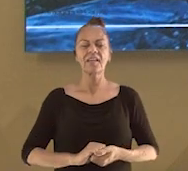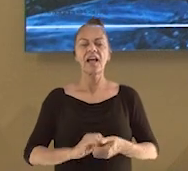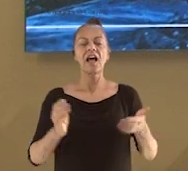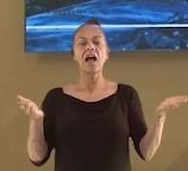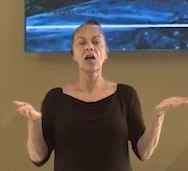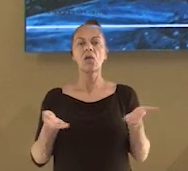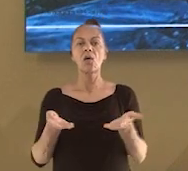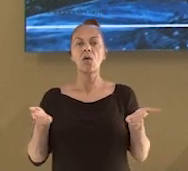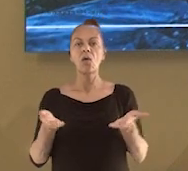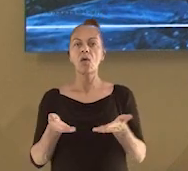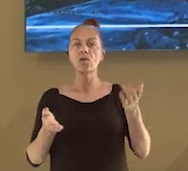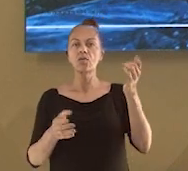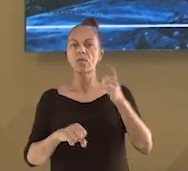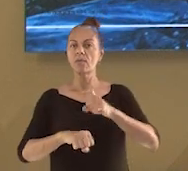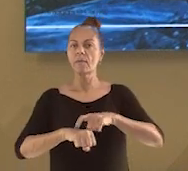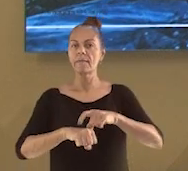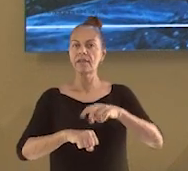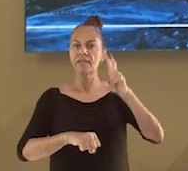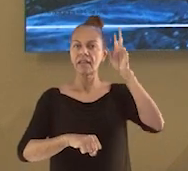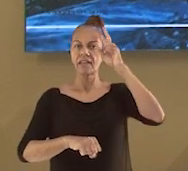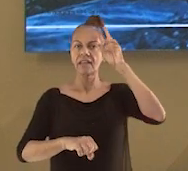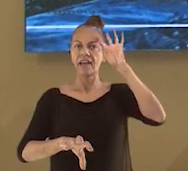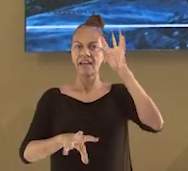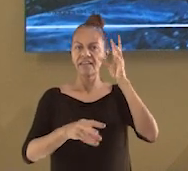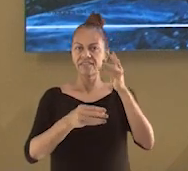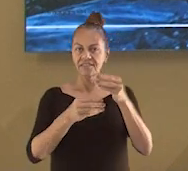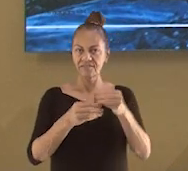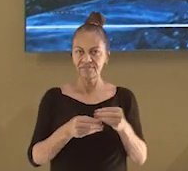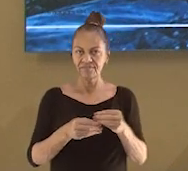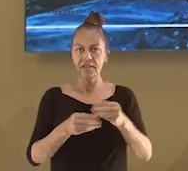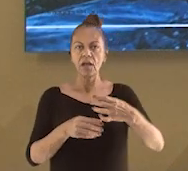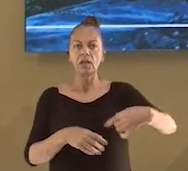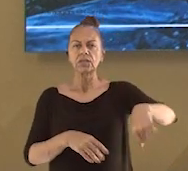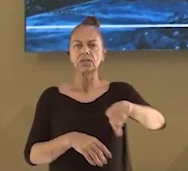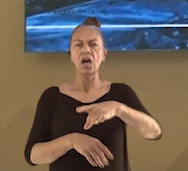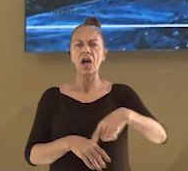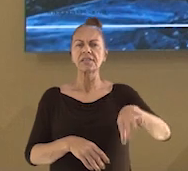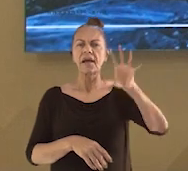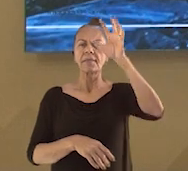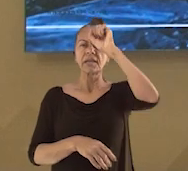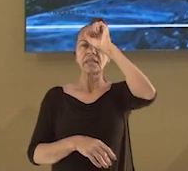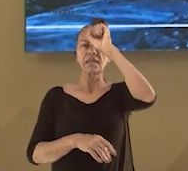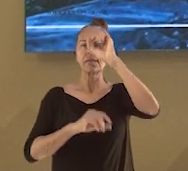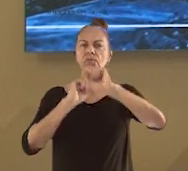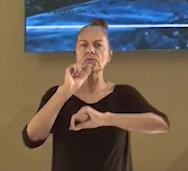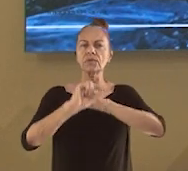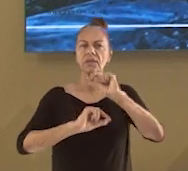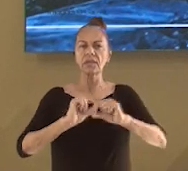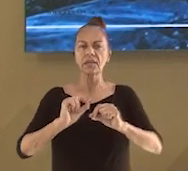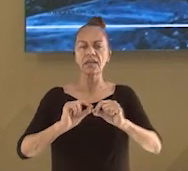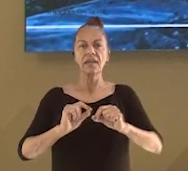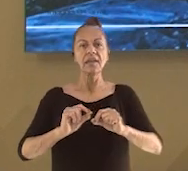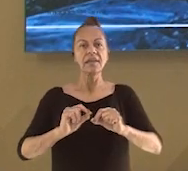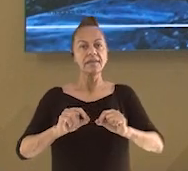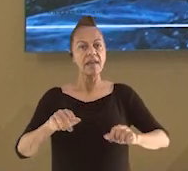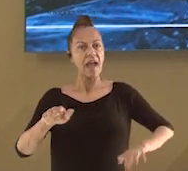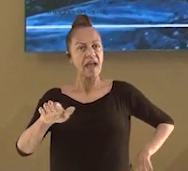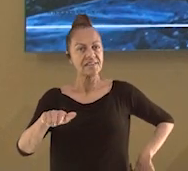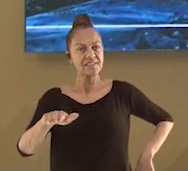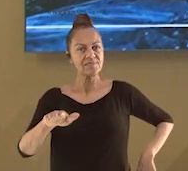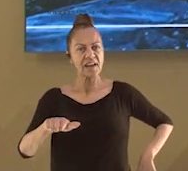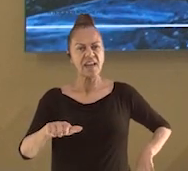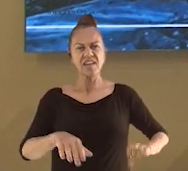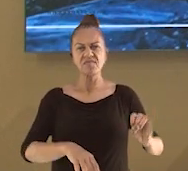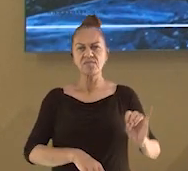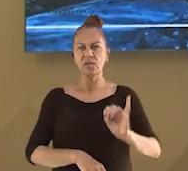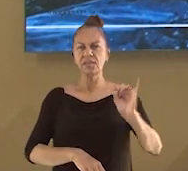Agora, chegou a hora da revisão. Aprendemos que as praias são um importante espaço de